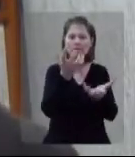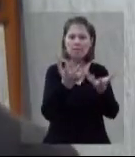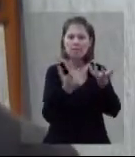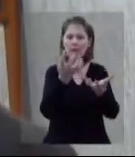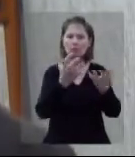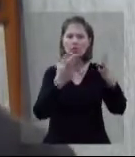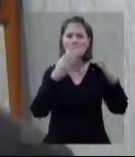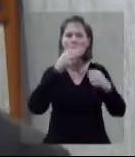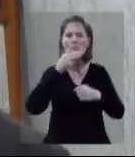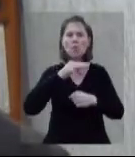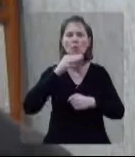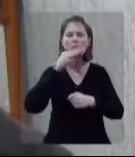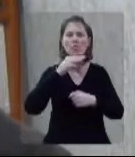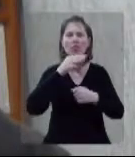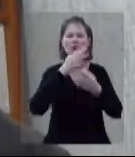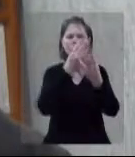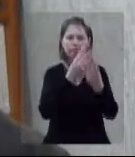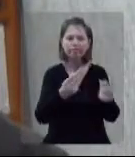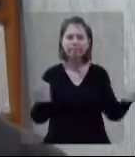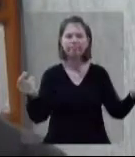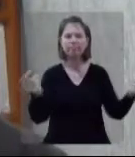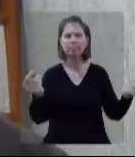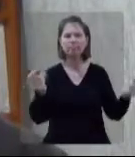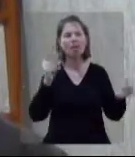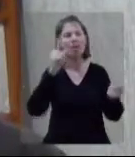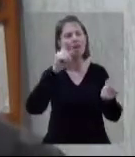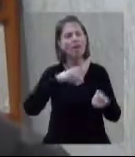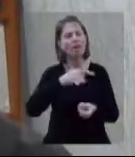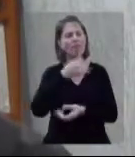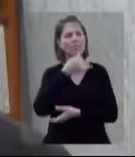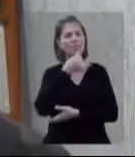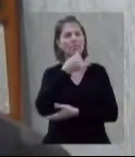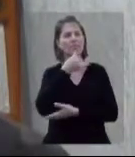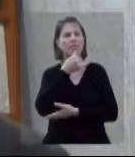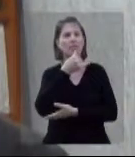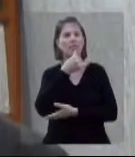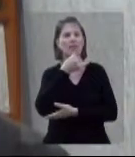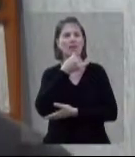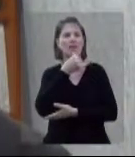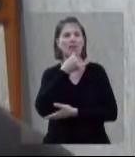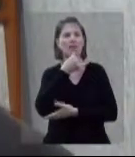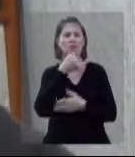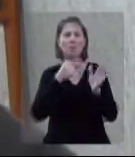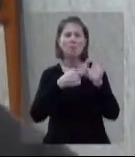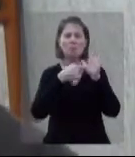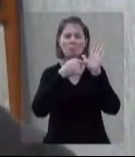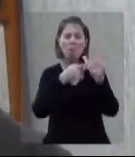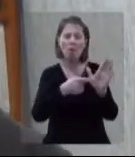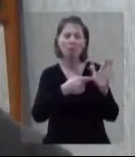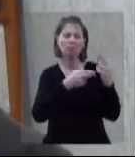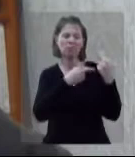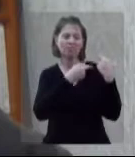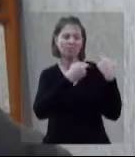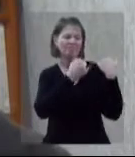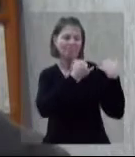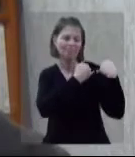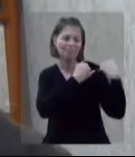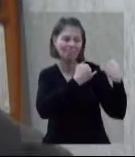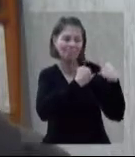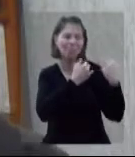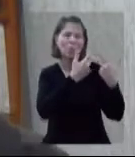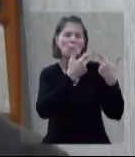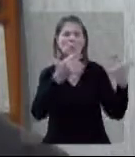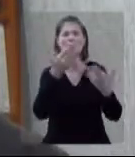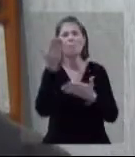destruiu o Museu Nacional no Rio de Janeiro é um triste exemplo da irresponsabilidade no cuidado com as coisas do